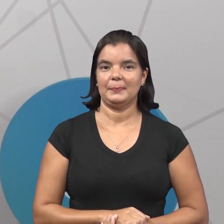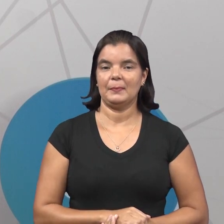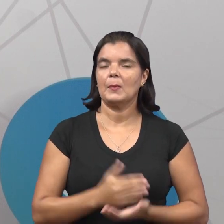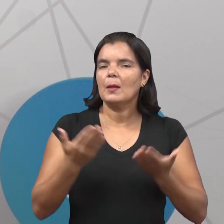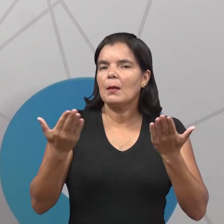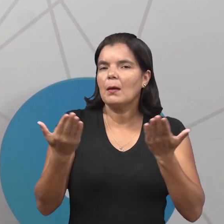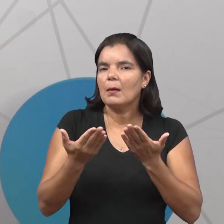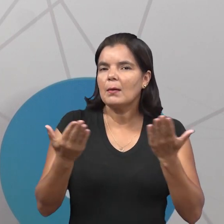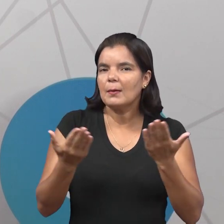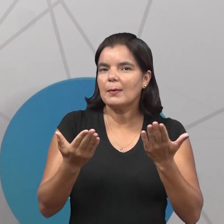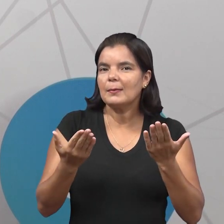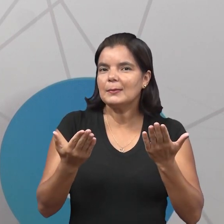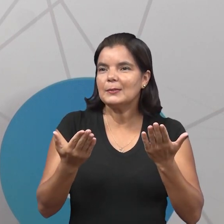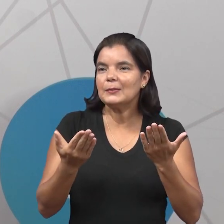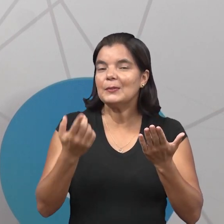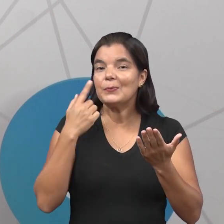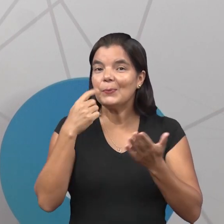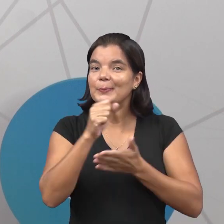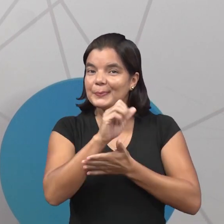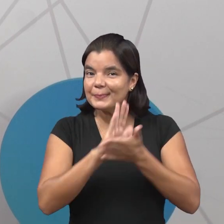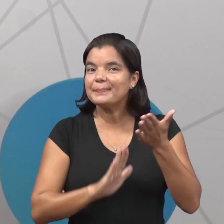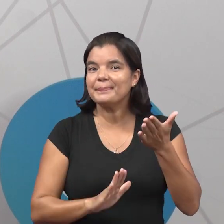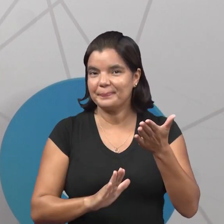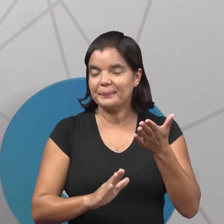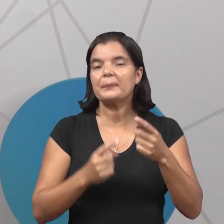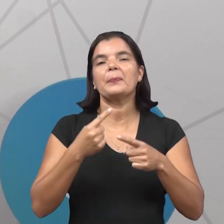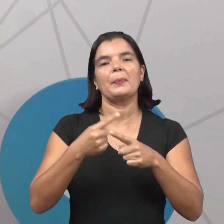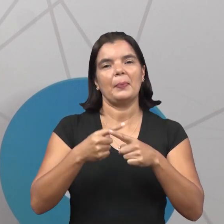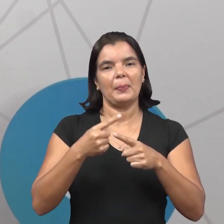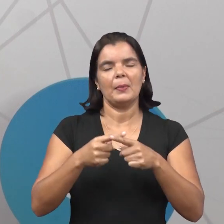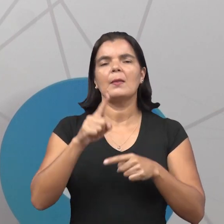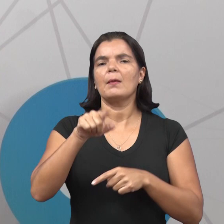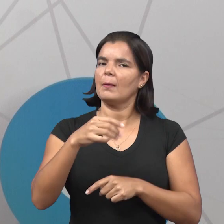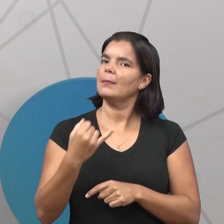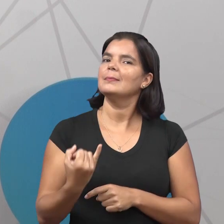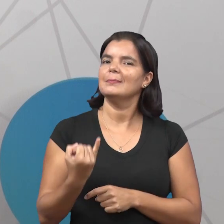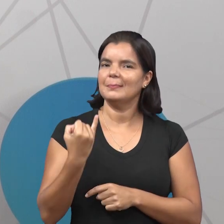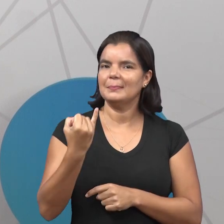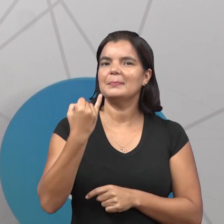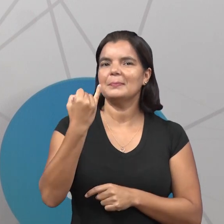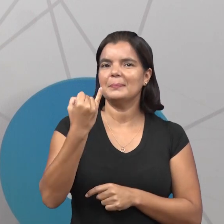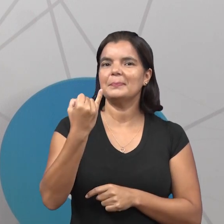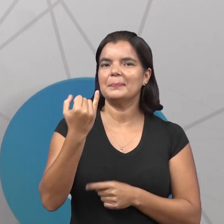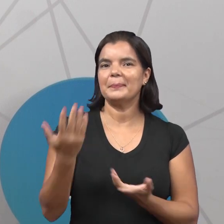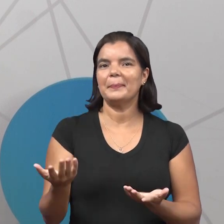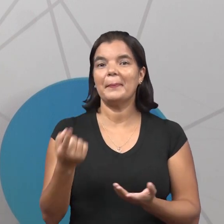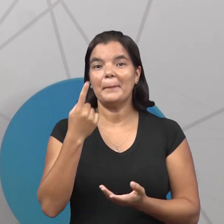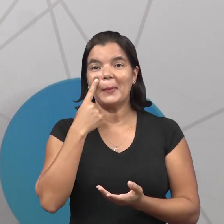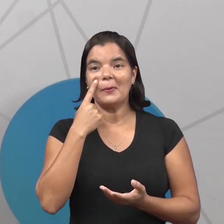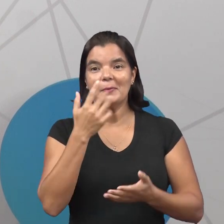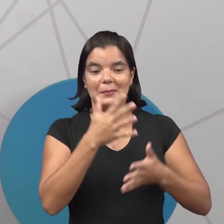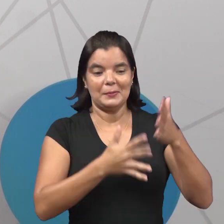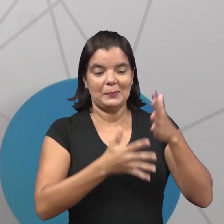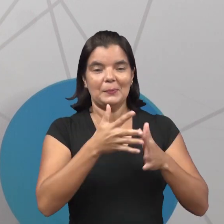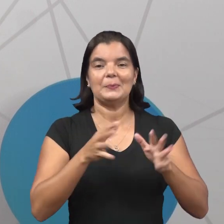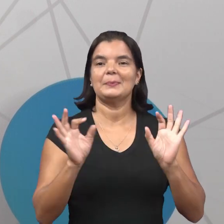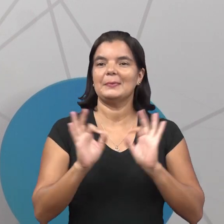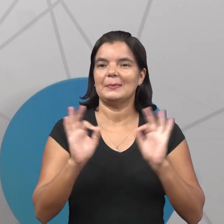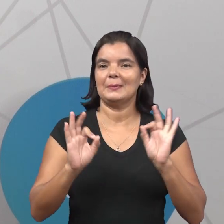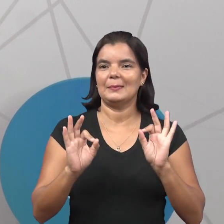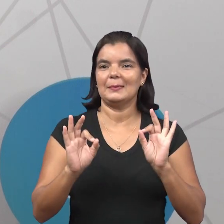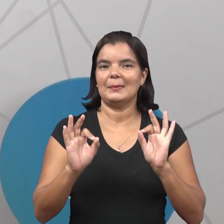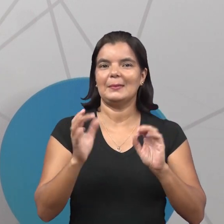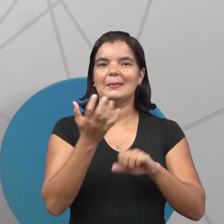Agora nós estamos prontos para exercitar, porque é importante, né, para ver se não estamos confundindo as